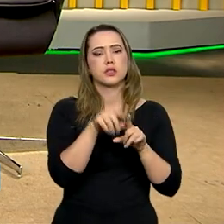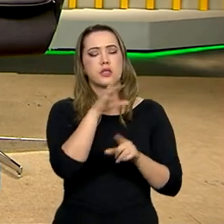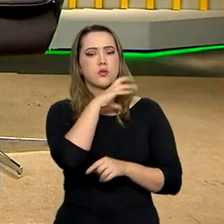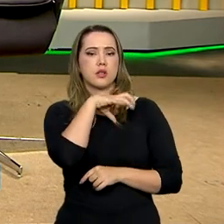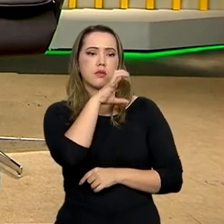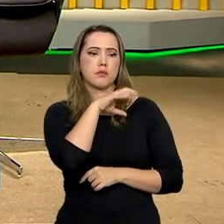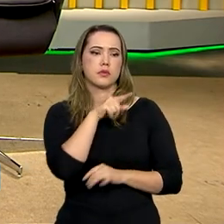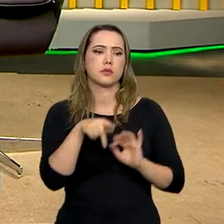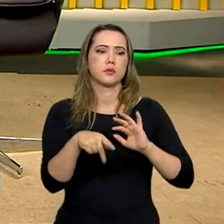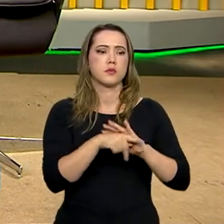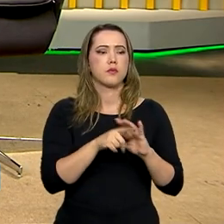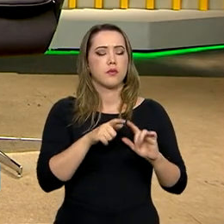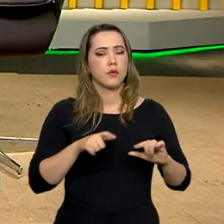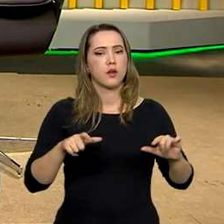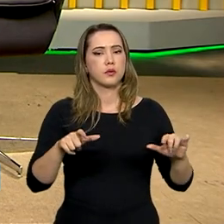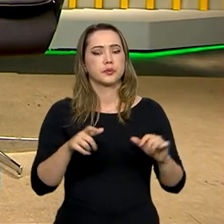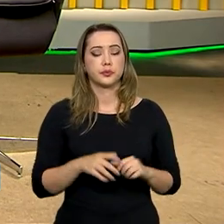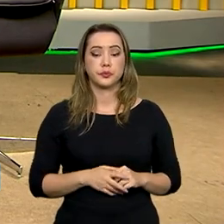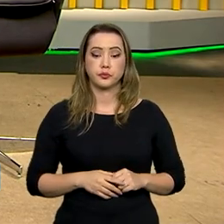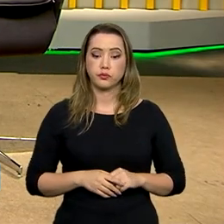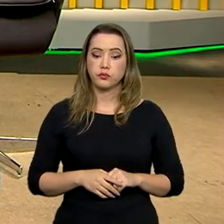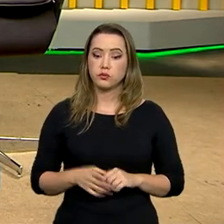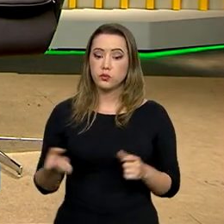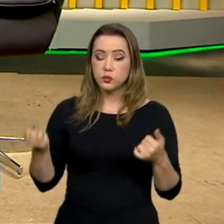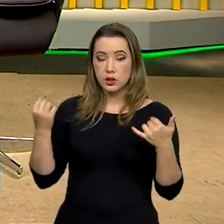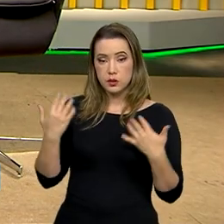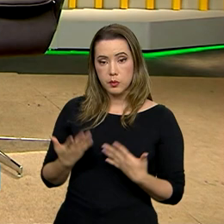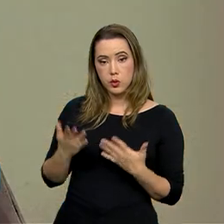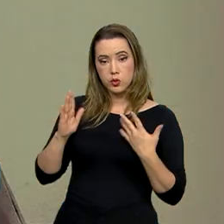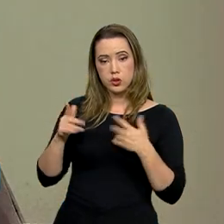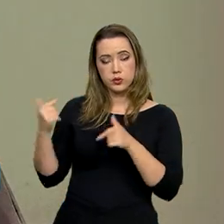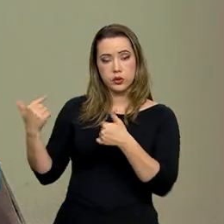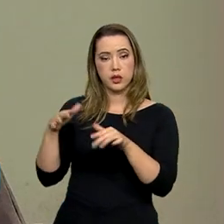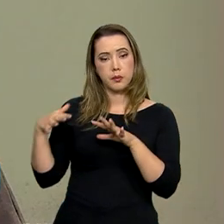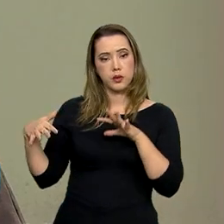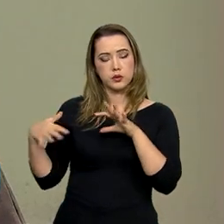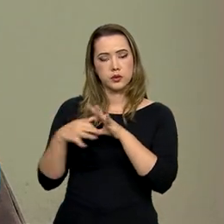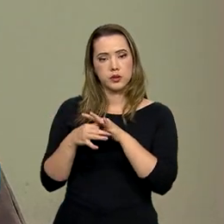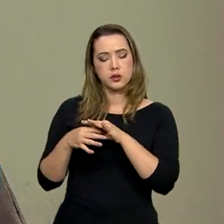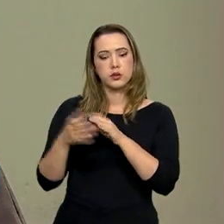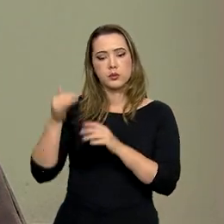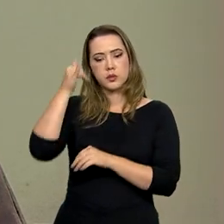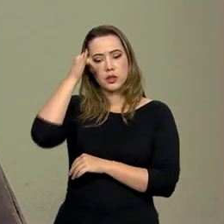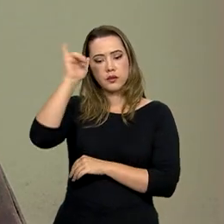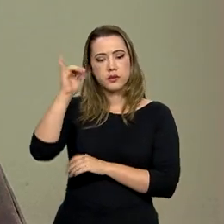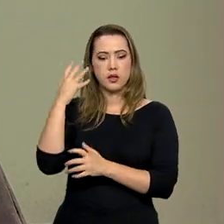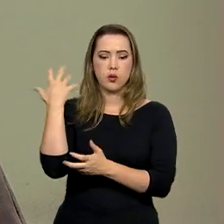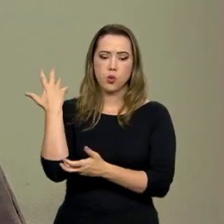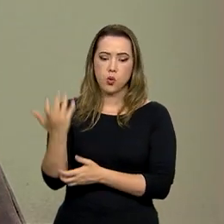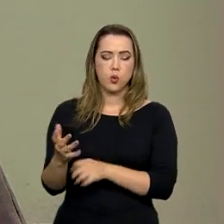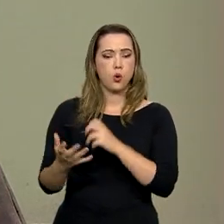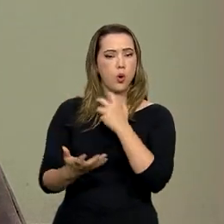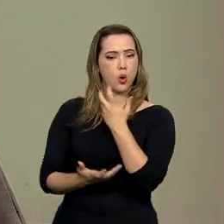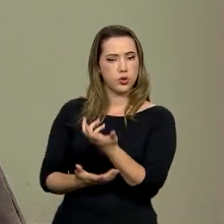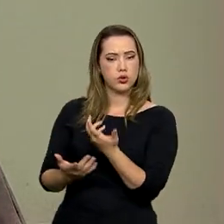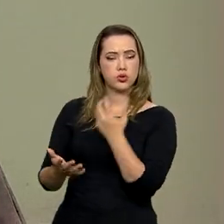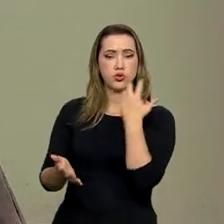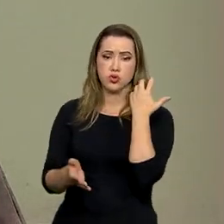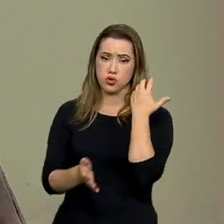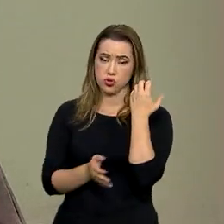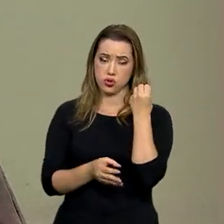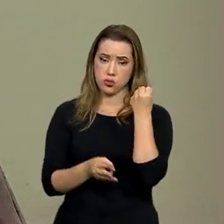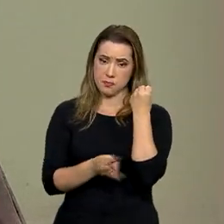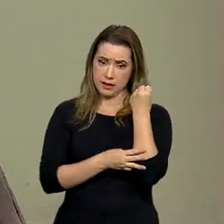do continente. E como você bem colocou, foi uma ação conjunta mesmo de combate ao corte ilegal de madeira, que